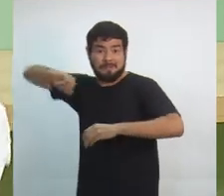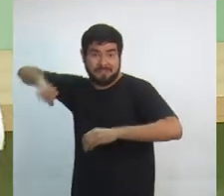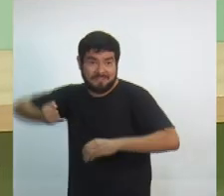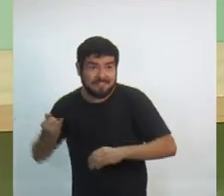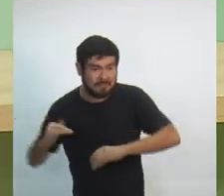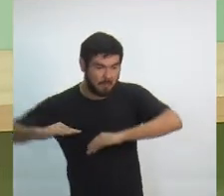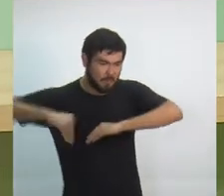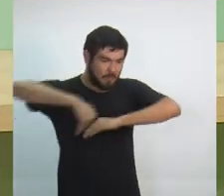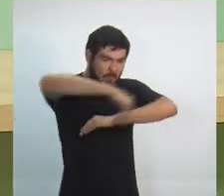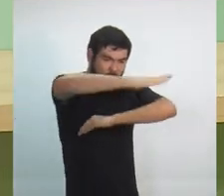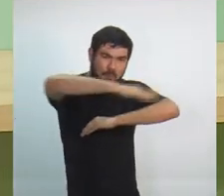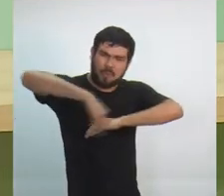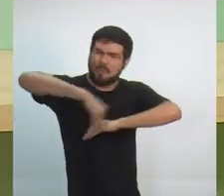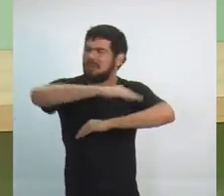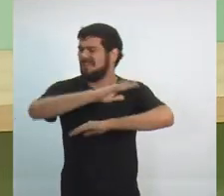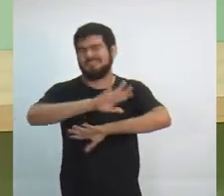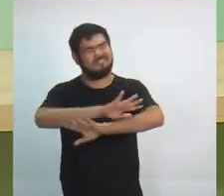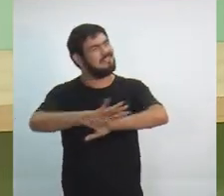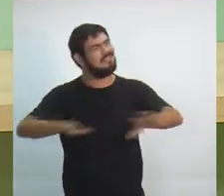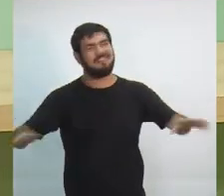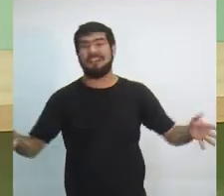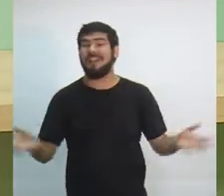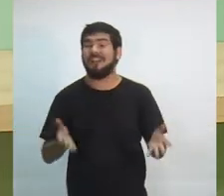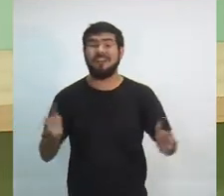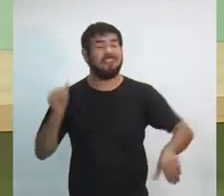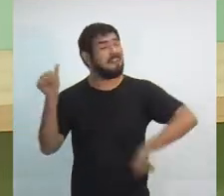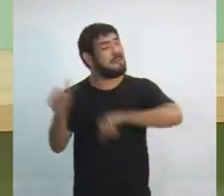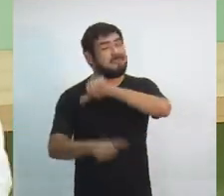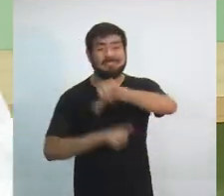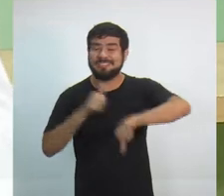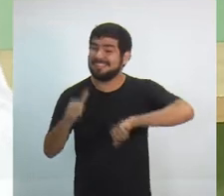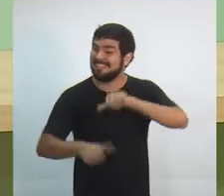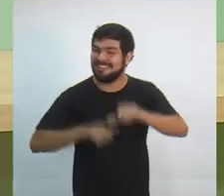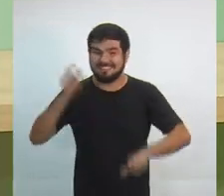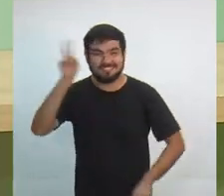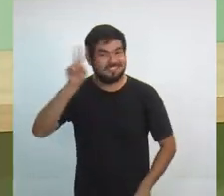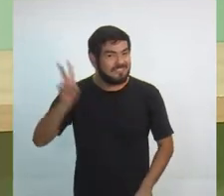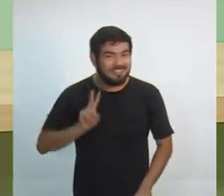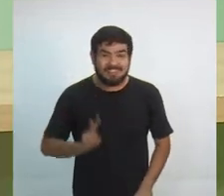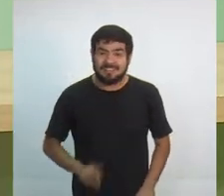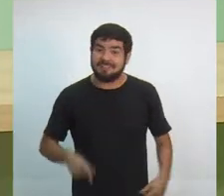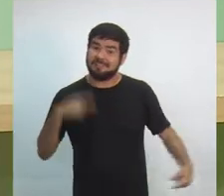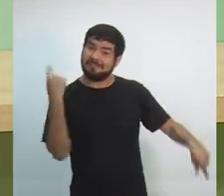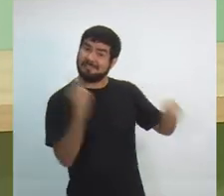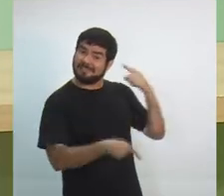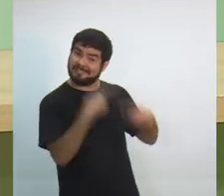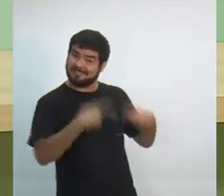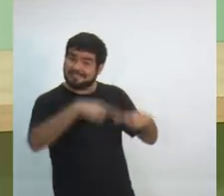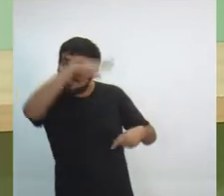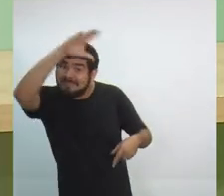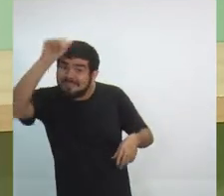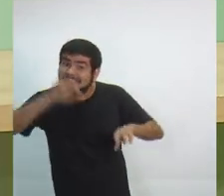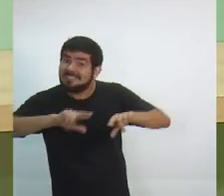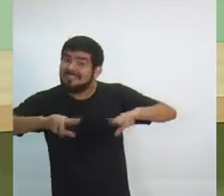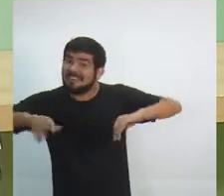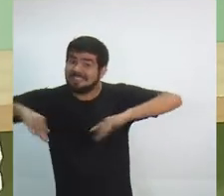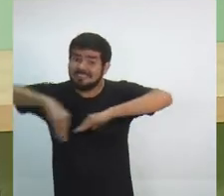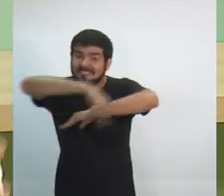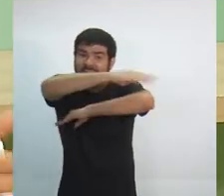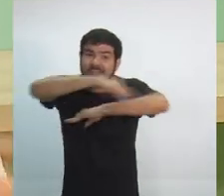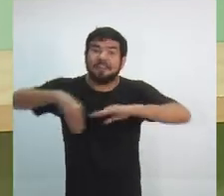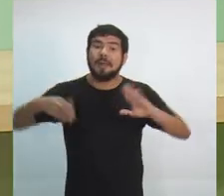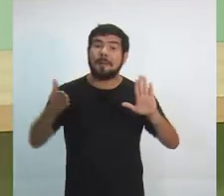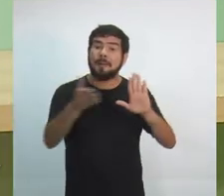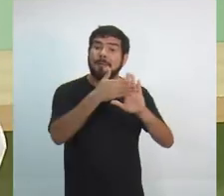para vocês que essa história vai mudar. Nós vamos discutir o Amazonas diferente do asfalto. As propostas que tem é